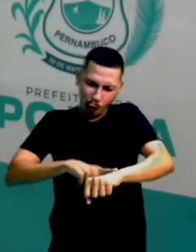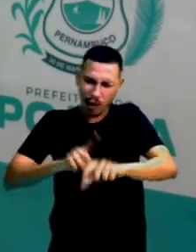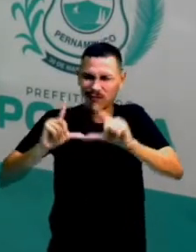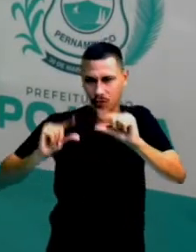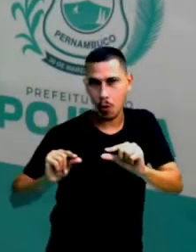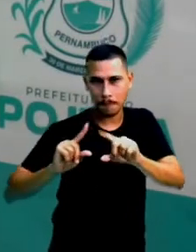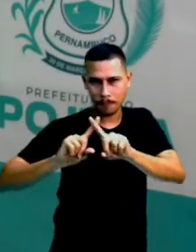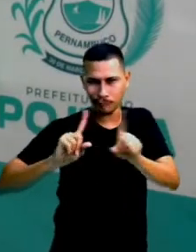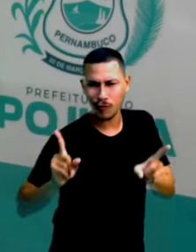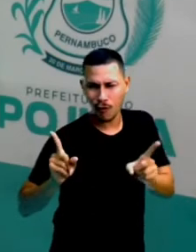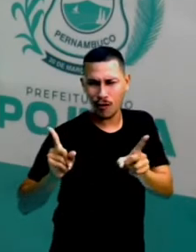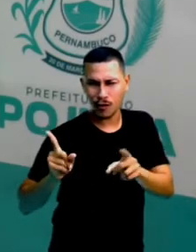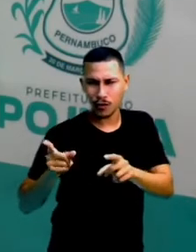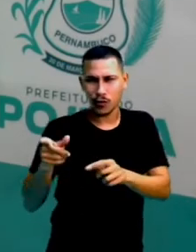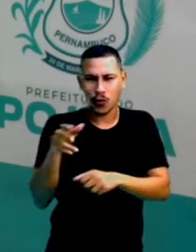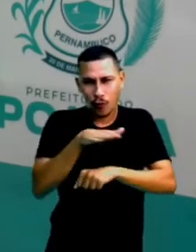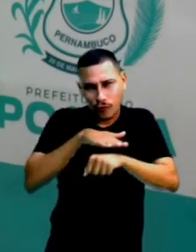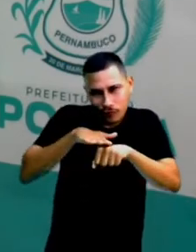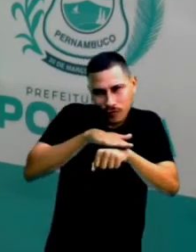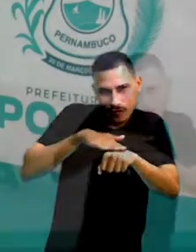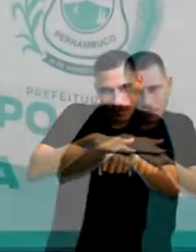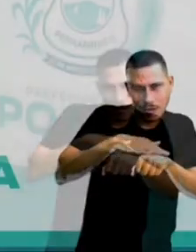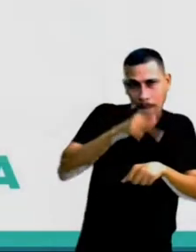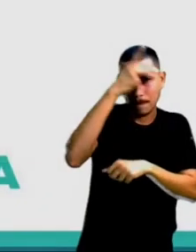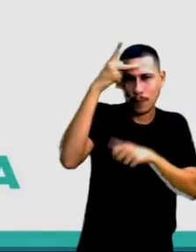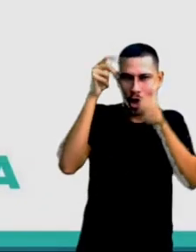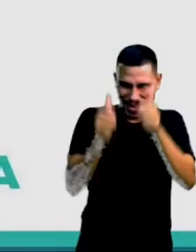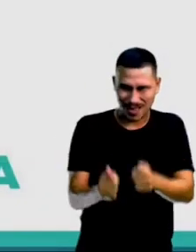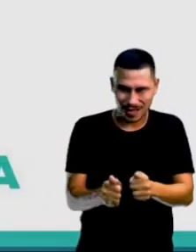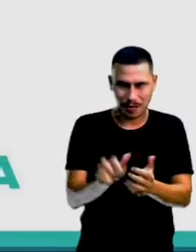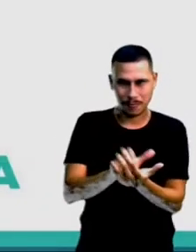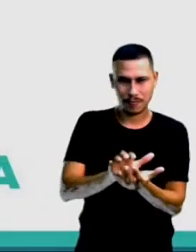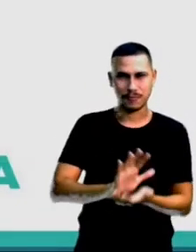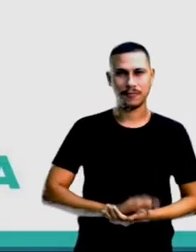mas a gente vai falar sobre os artistas pernambucanos. Vamos para a aula?